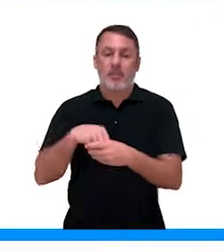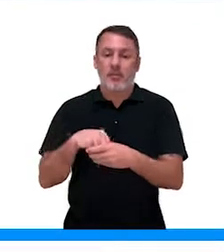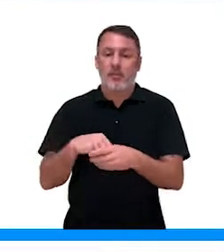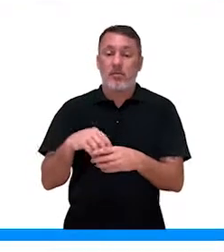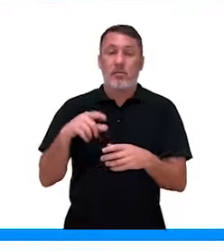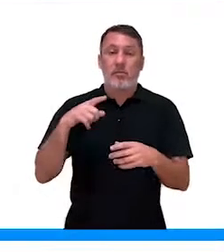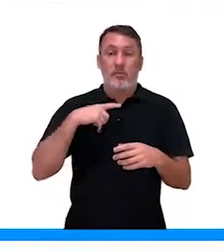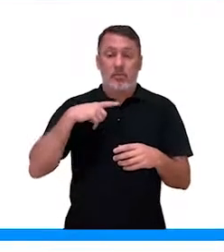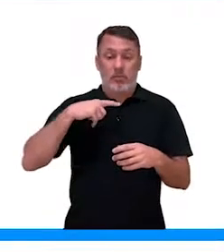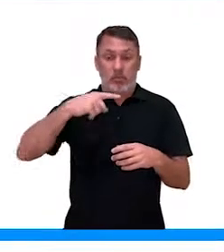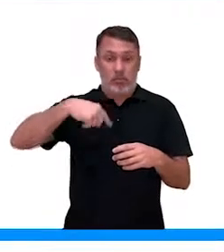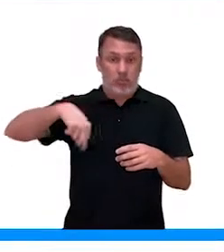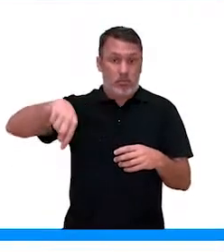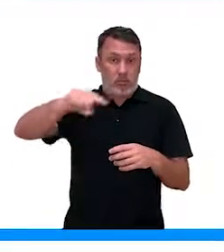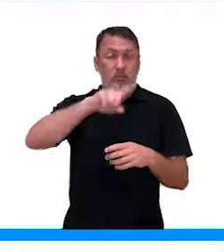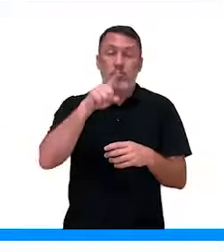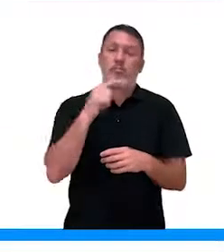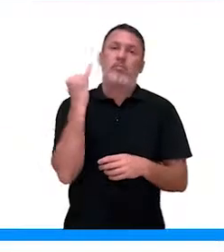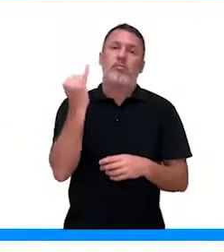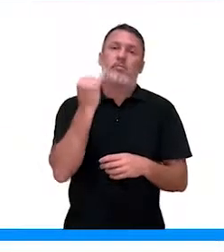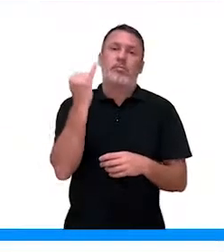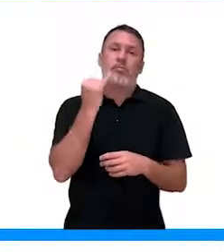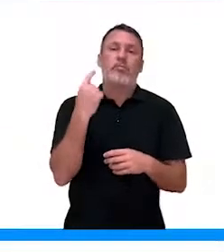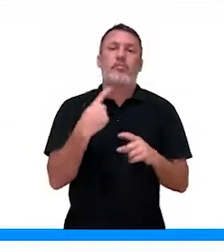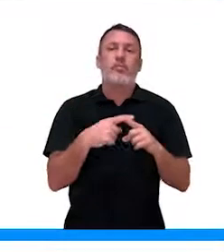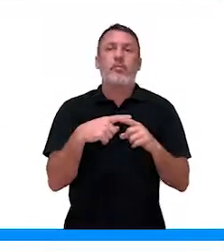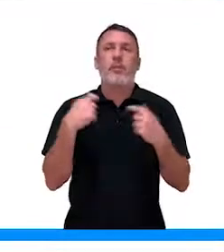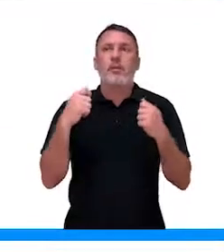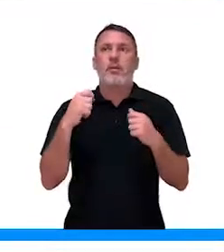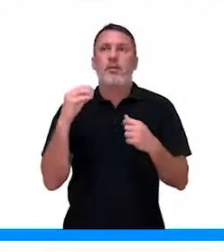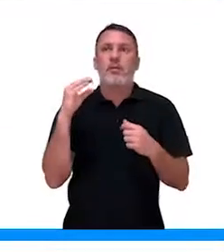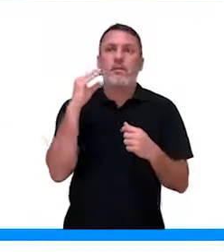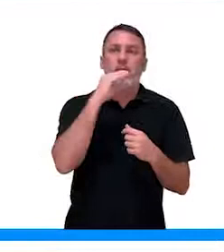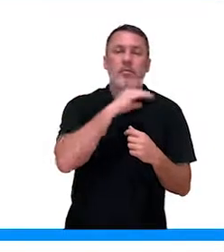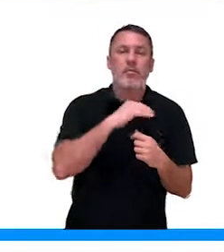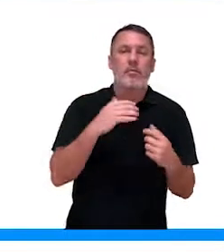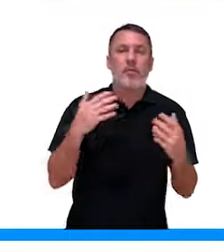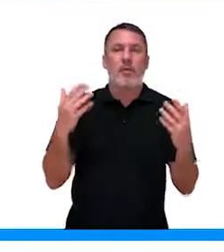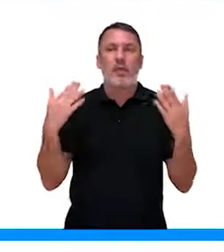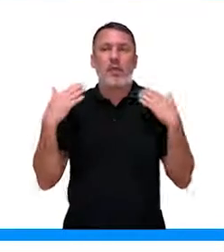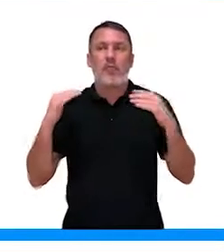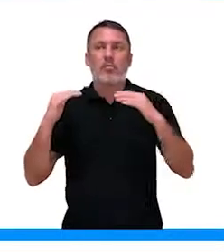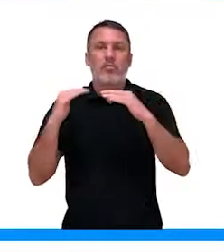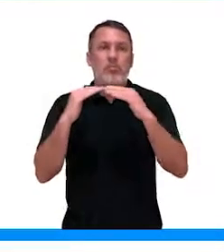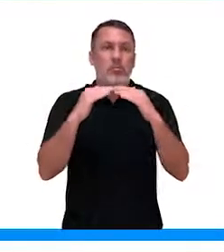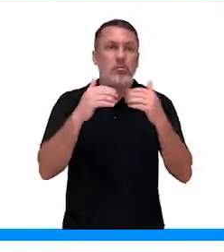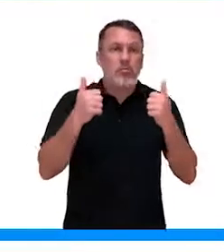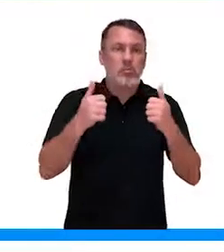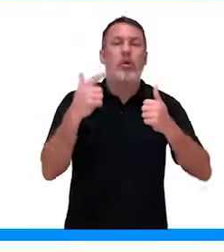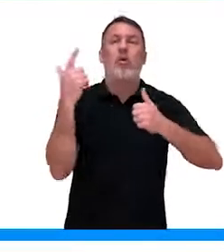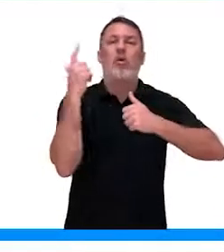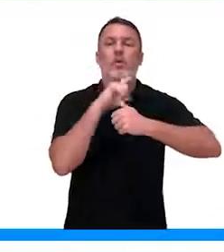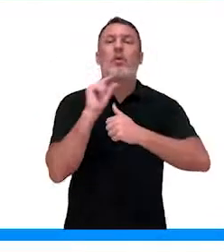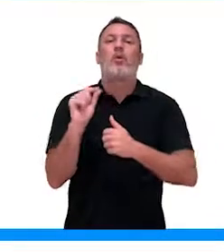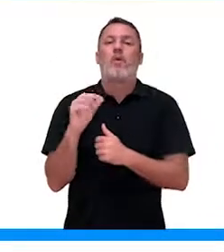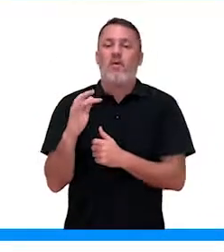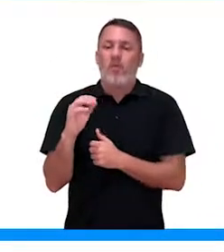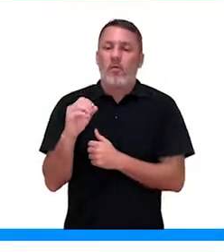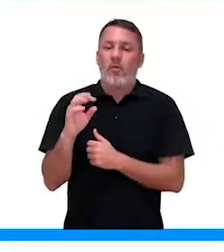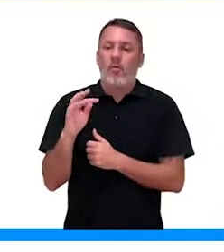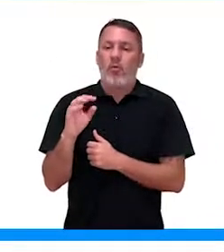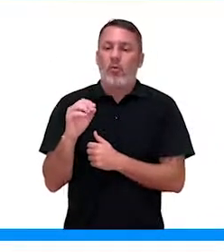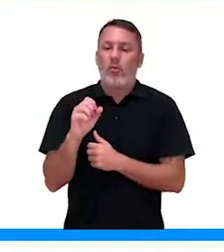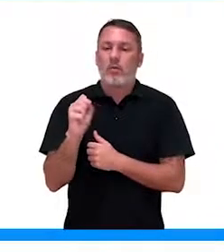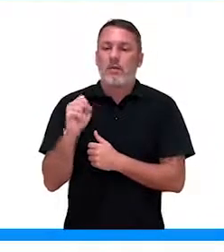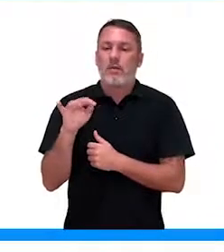isso, para elas, estar dentro de uma estufa é importante para manter a temperatura ideal, para elas conseguirem realizar a fotossíntese